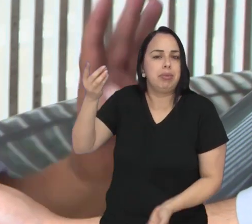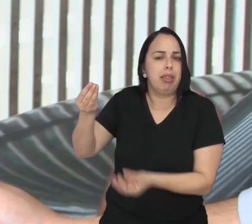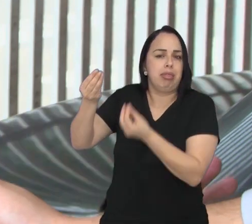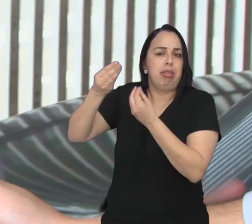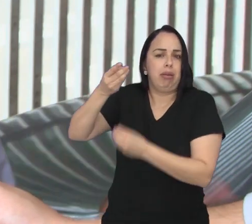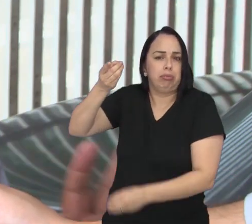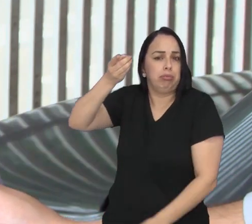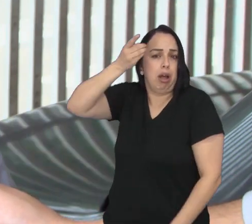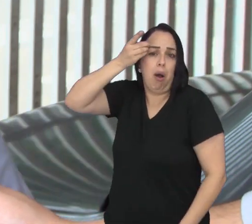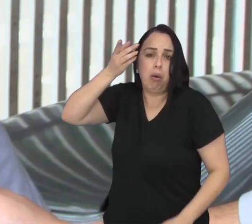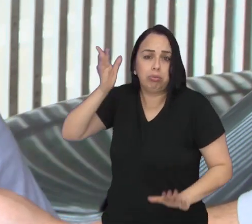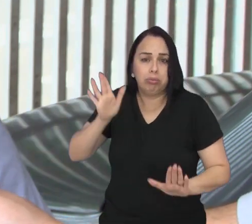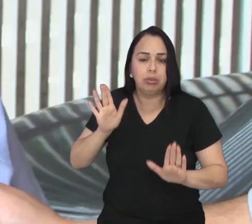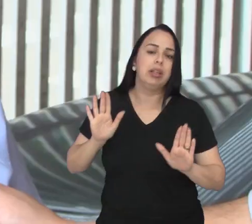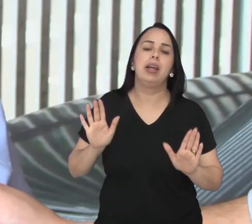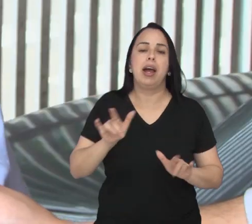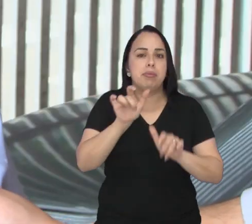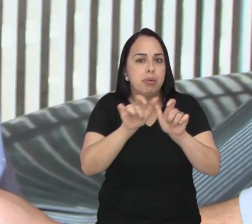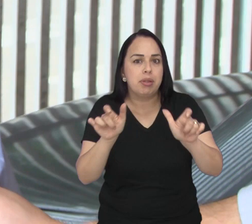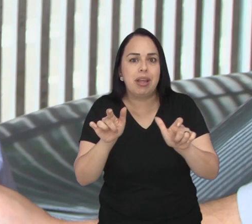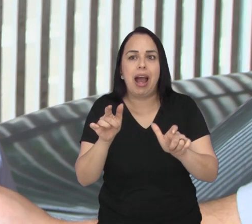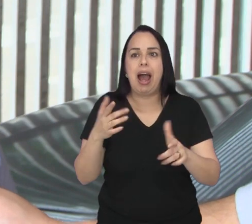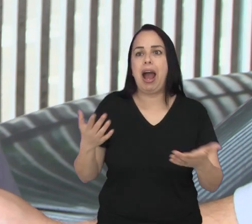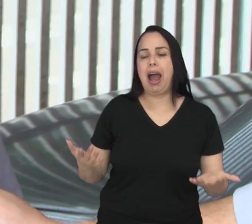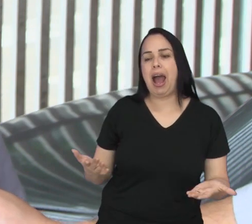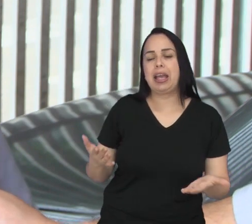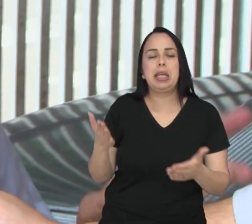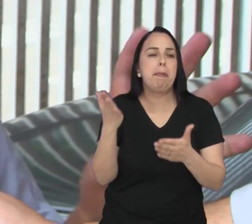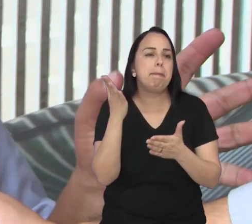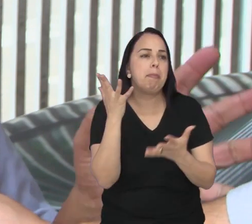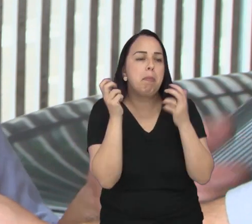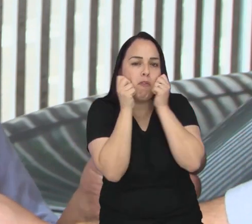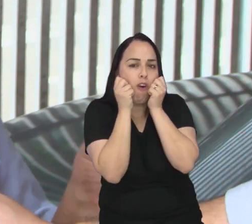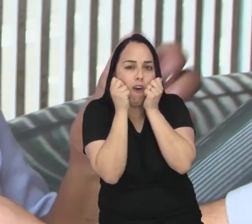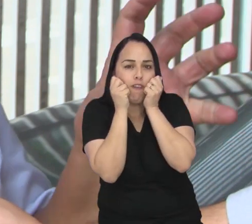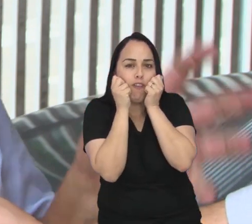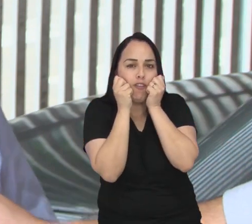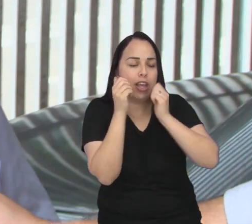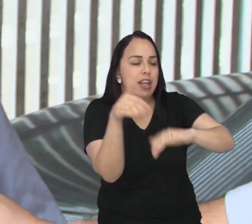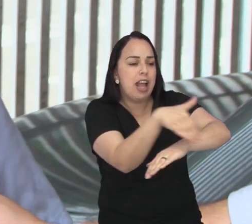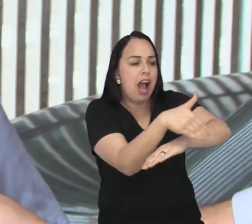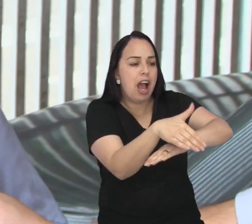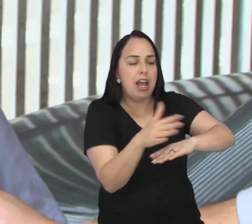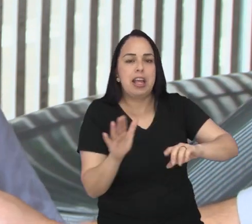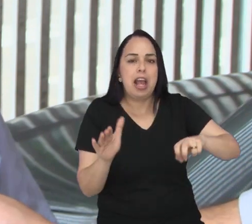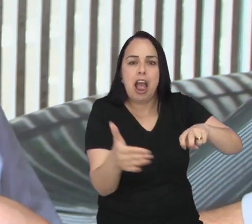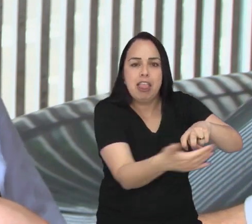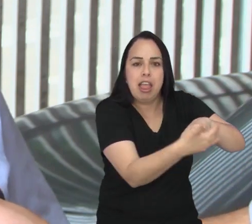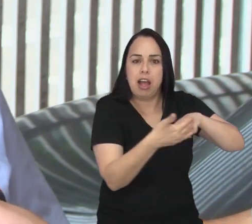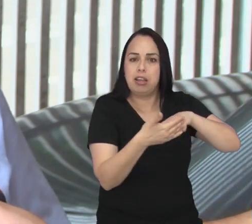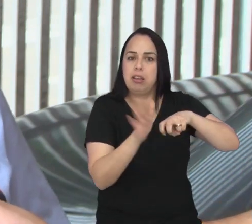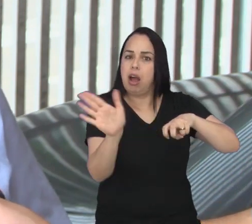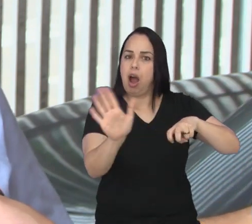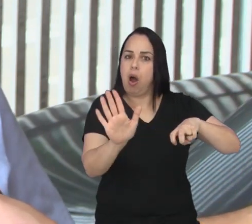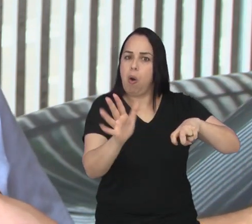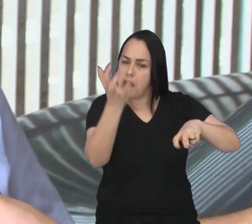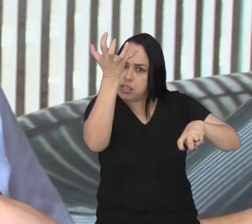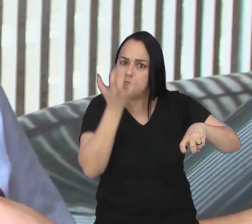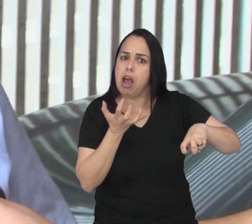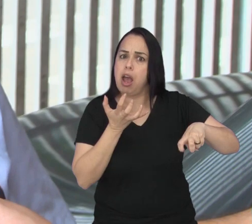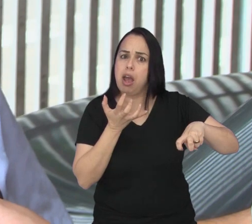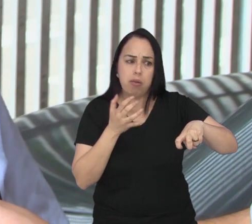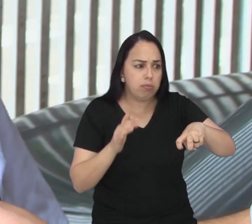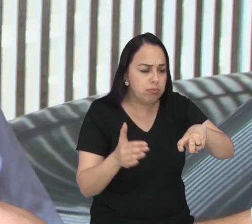viemos por essa missão e temos que cumprir. E as pessoas têm que entender que não é assim, ah, que belezinha, tira o bichinho da rua e cuida. Não, é um trabalho muito